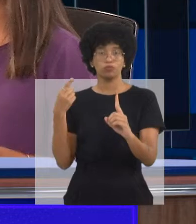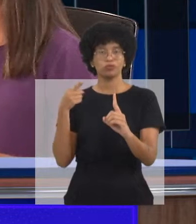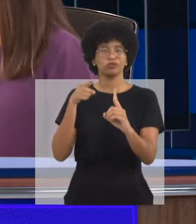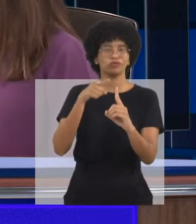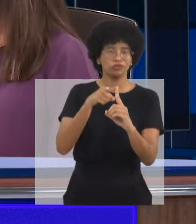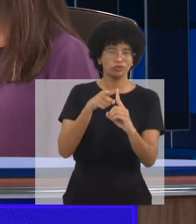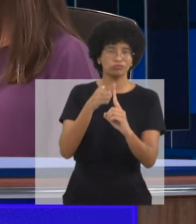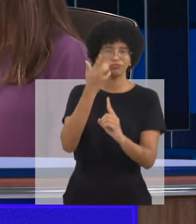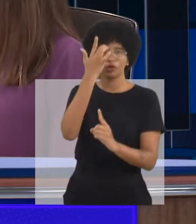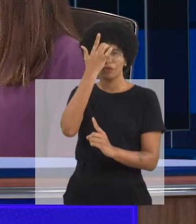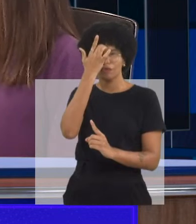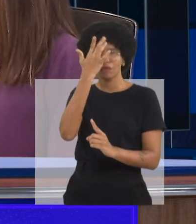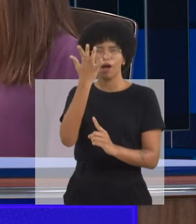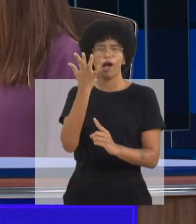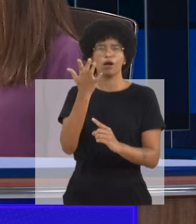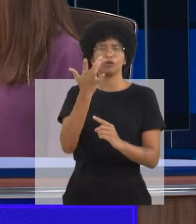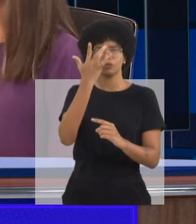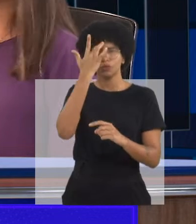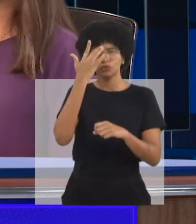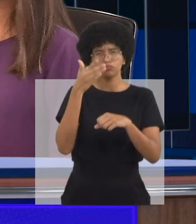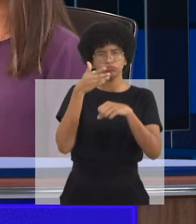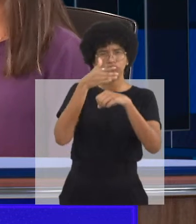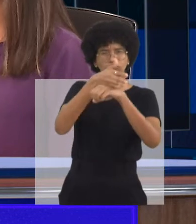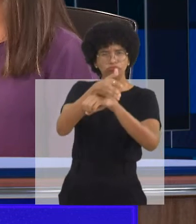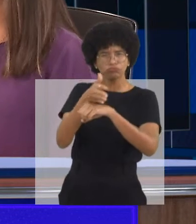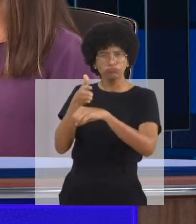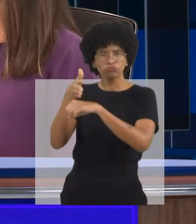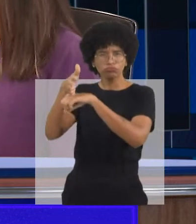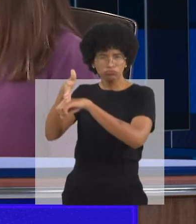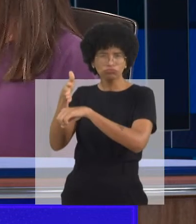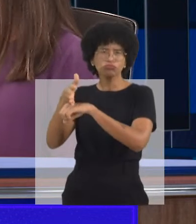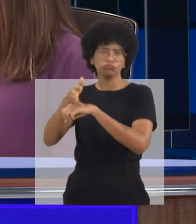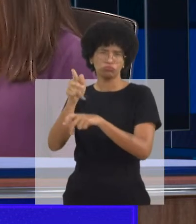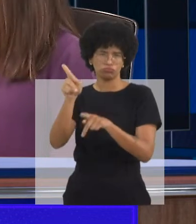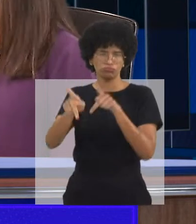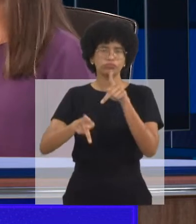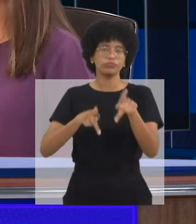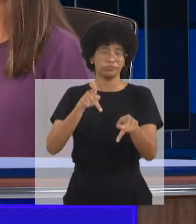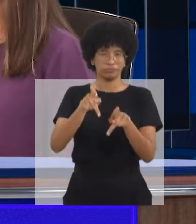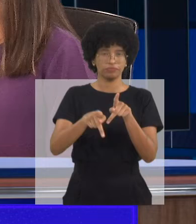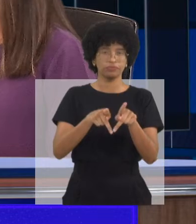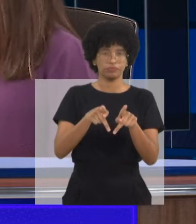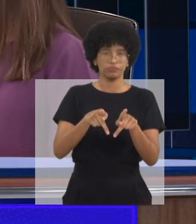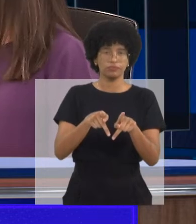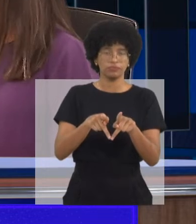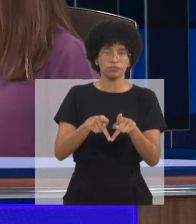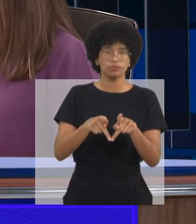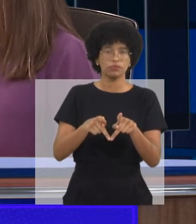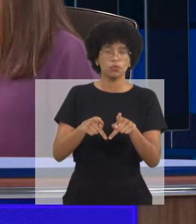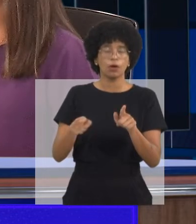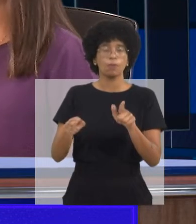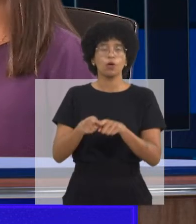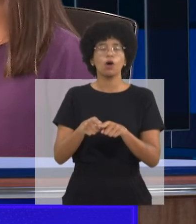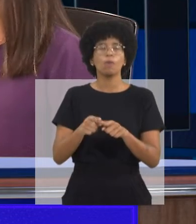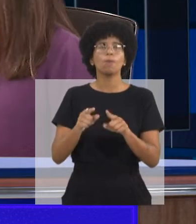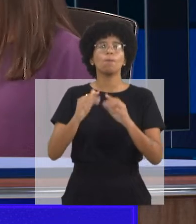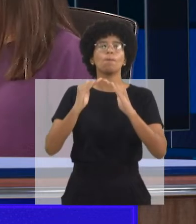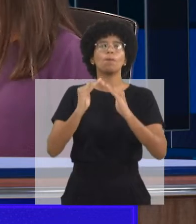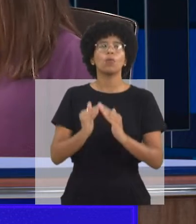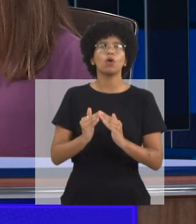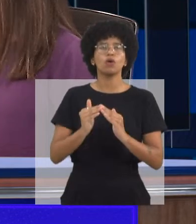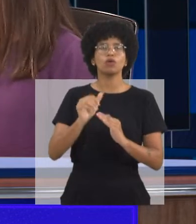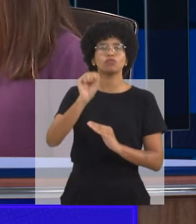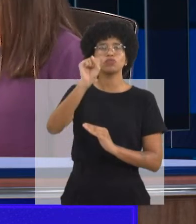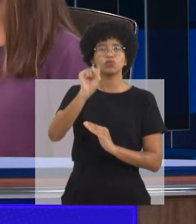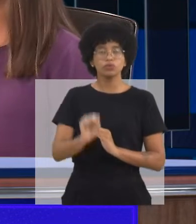com ampliação. São preenchidas essas vagas todas? Em Teresina, a gente já está com um problema de vagas, por isso a unidade sul está